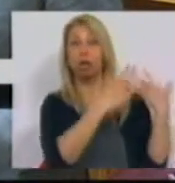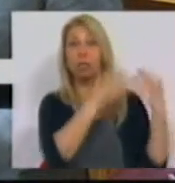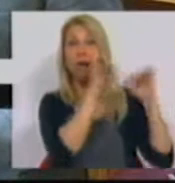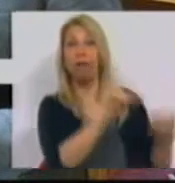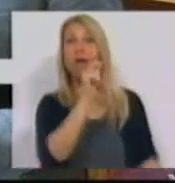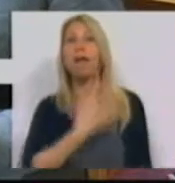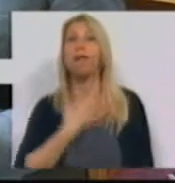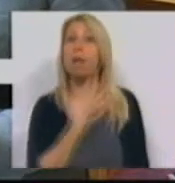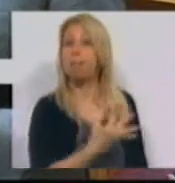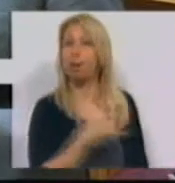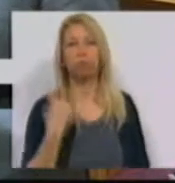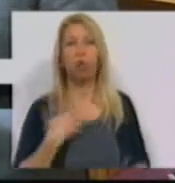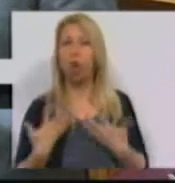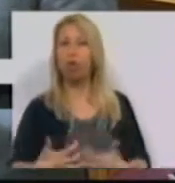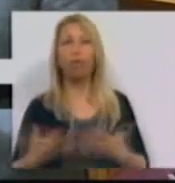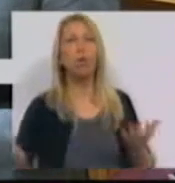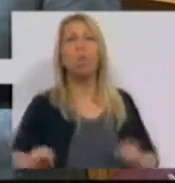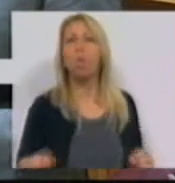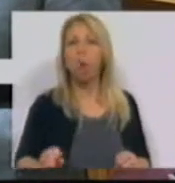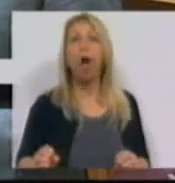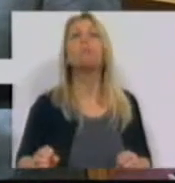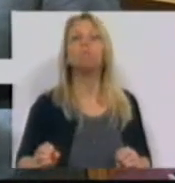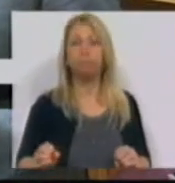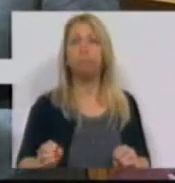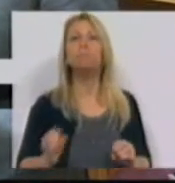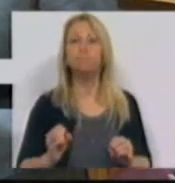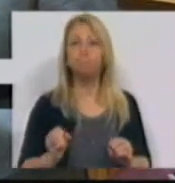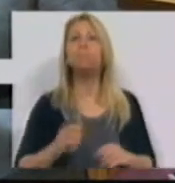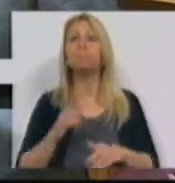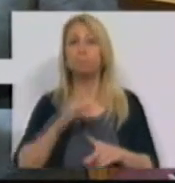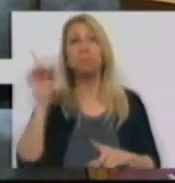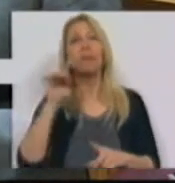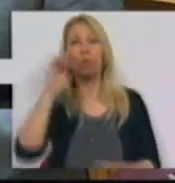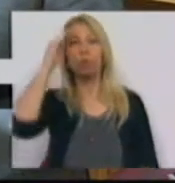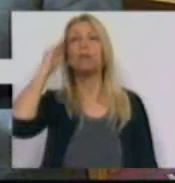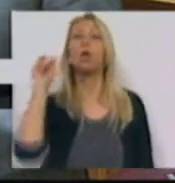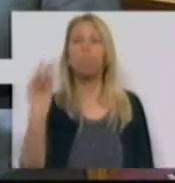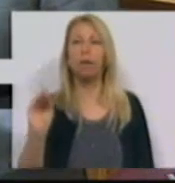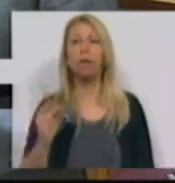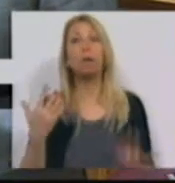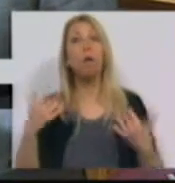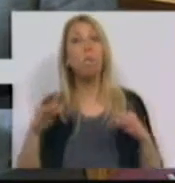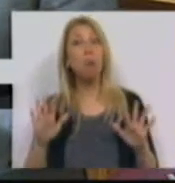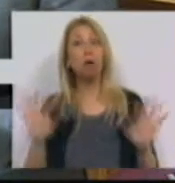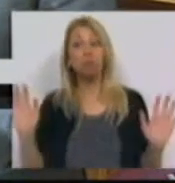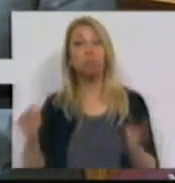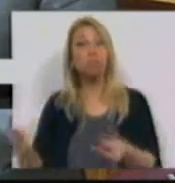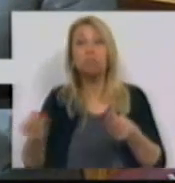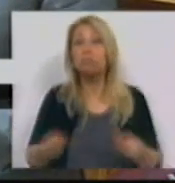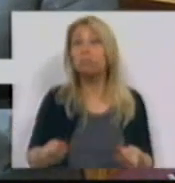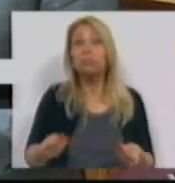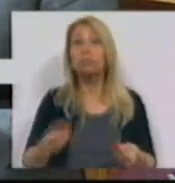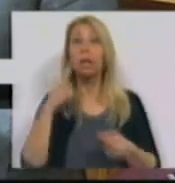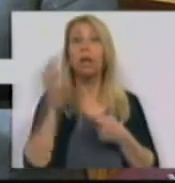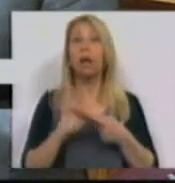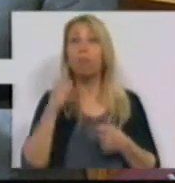duvidaríamos da bondade da respectiva recomendação. Não nos são, no entanto, apresentados elementos factuais